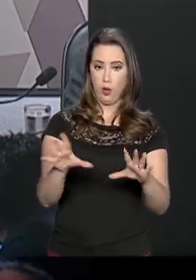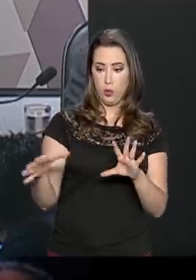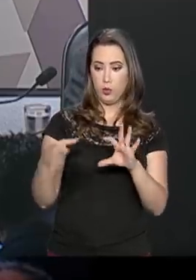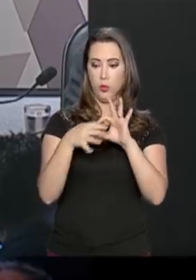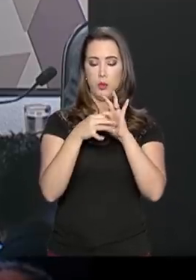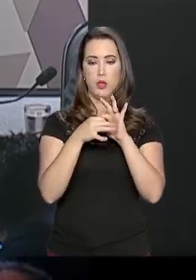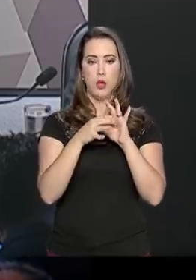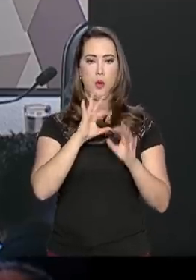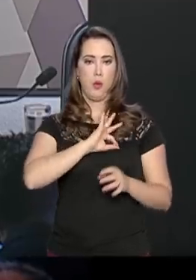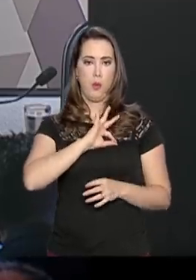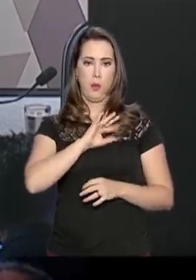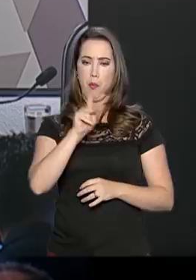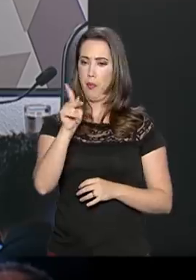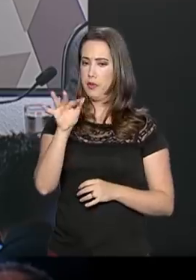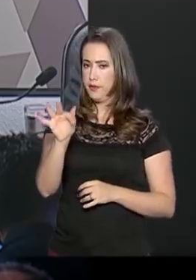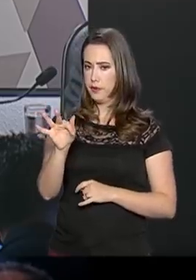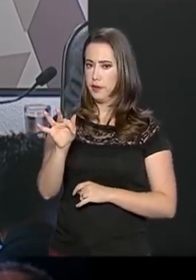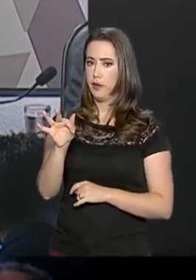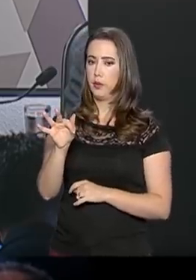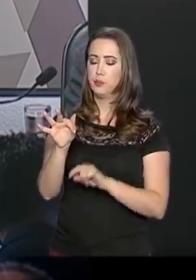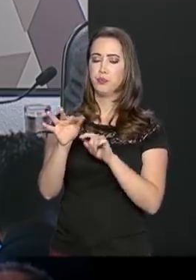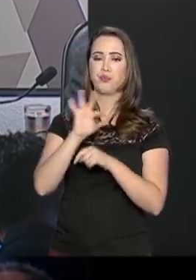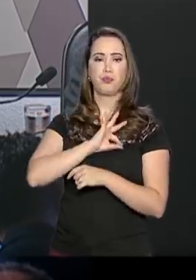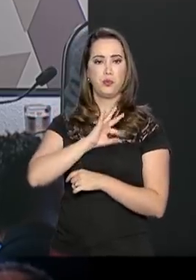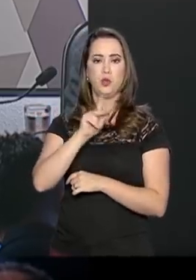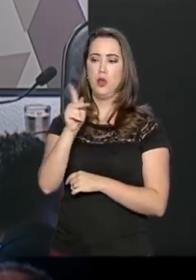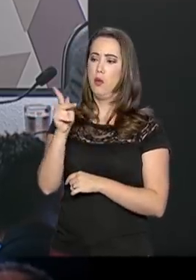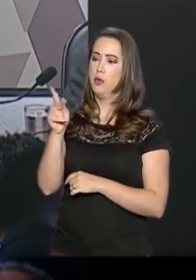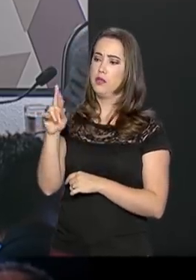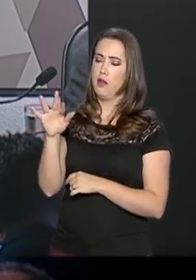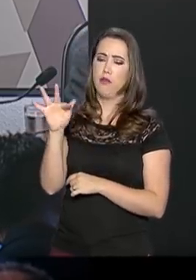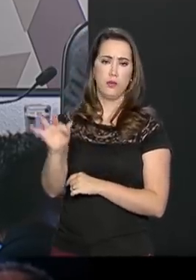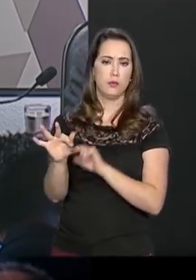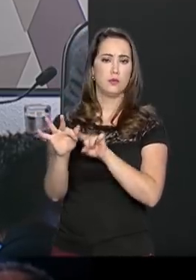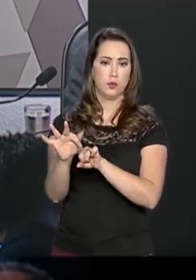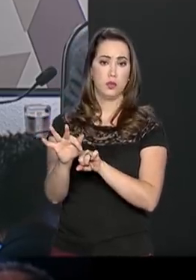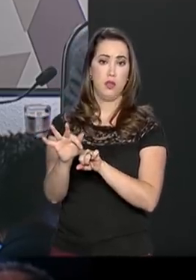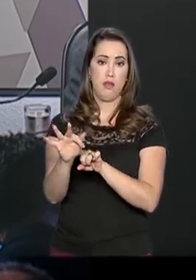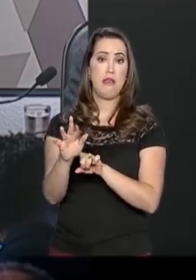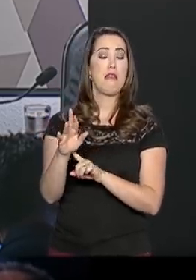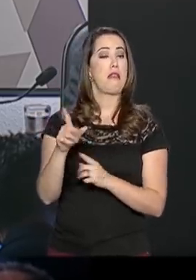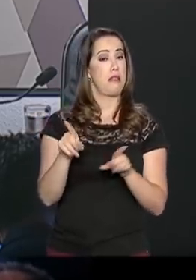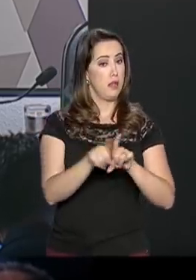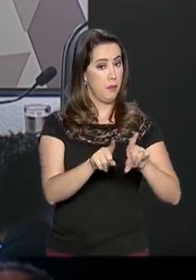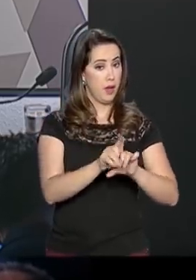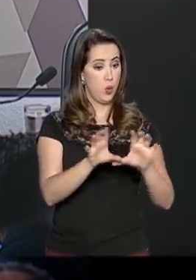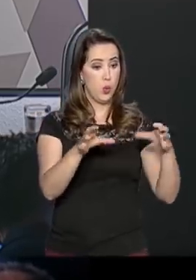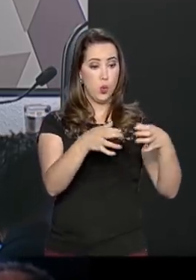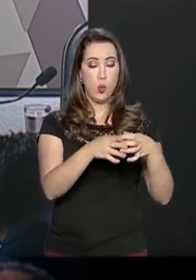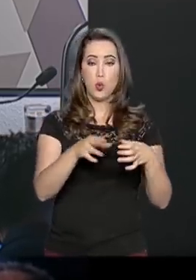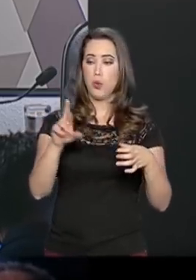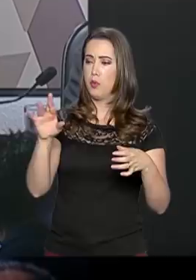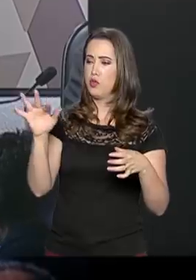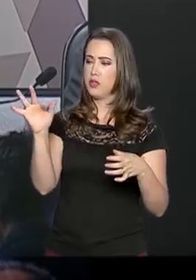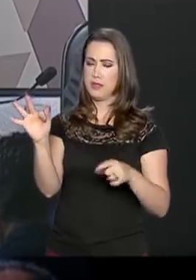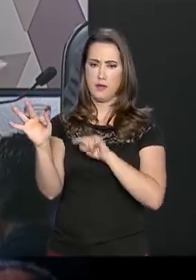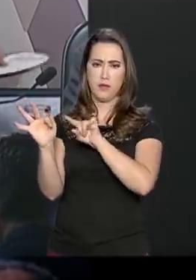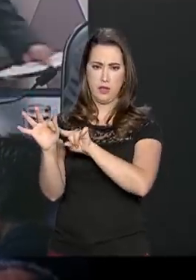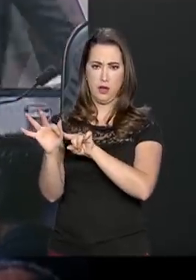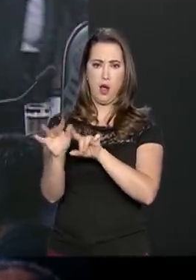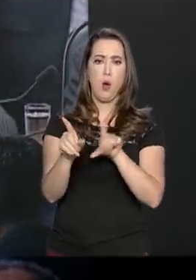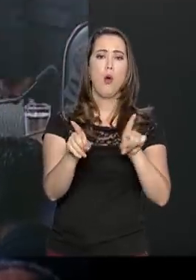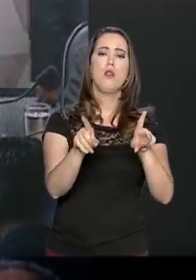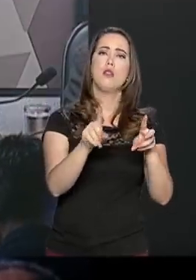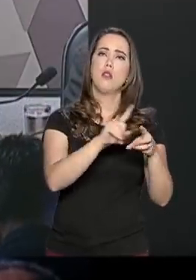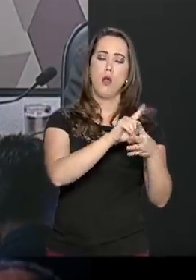agentes da Polícia Rodoviária Federal, agentes da Receita Federal. Vamos ter um elemento de ligação com o COAF. Nós vamos ter ali